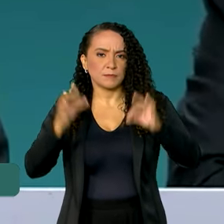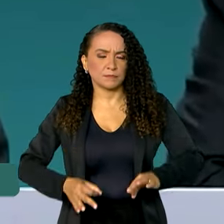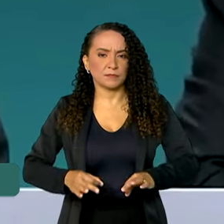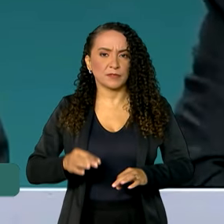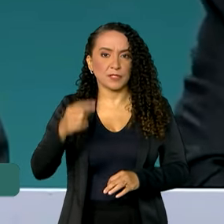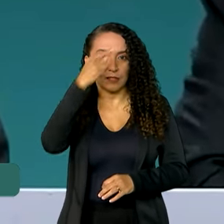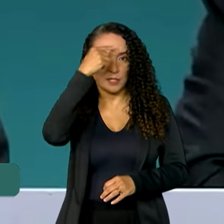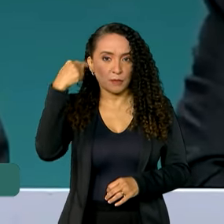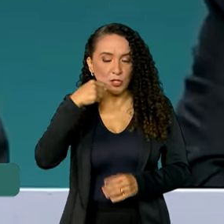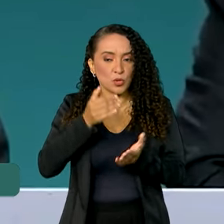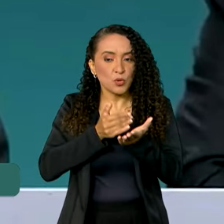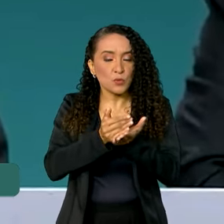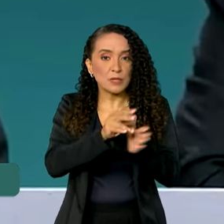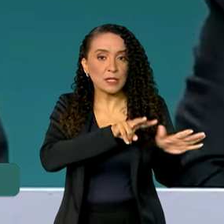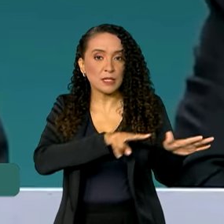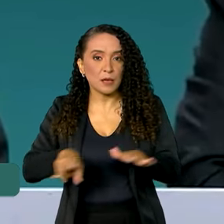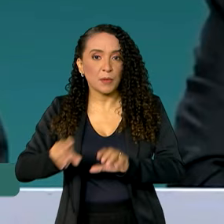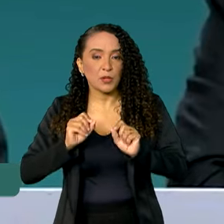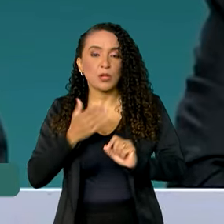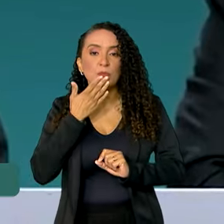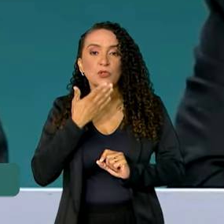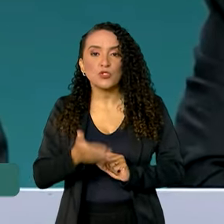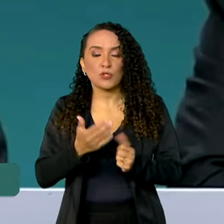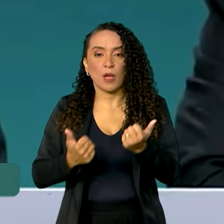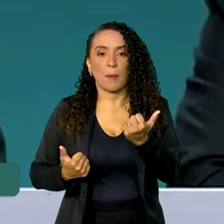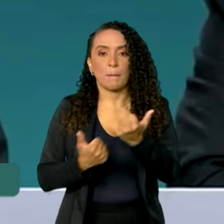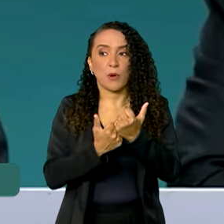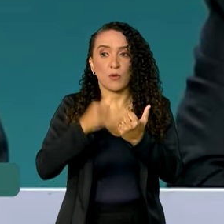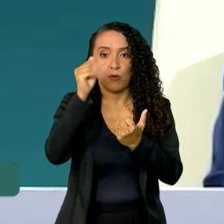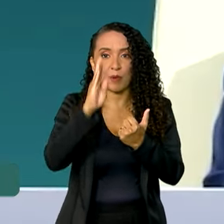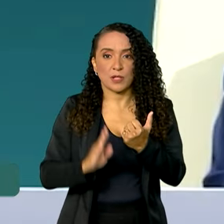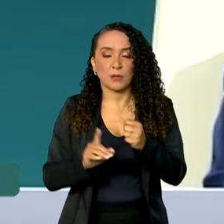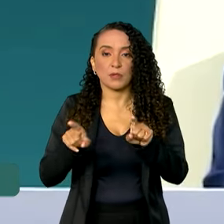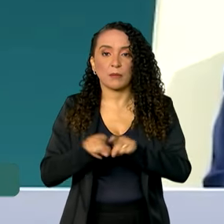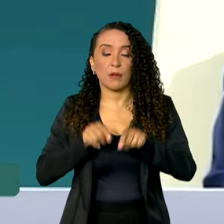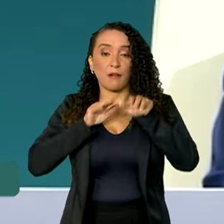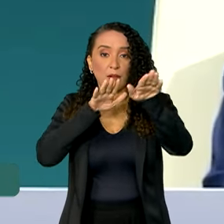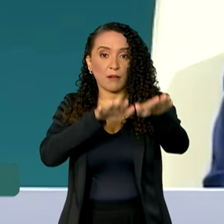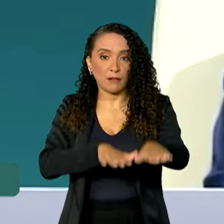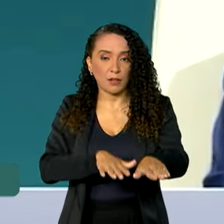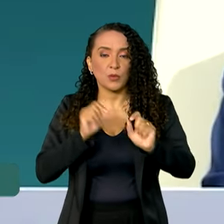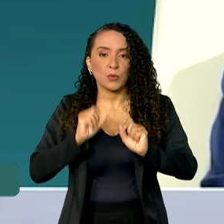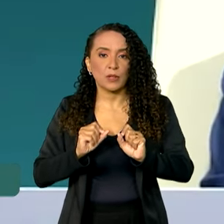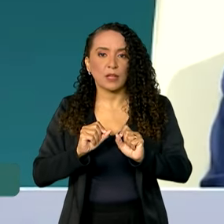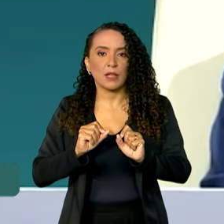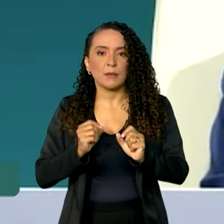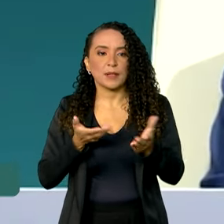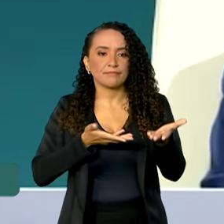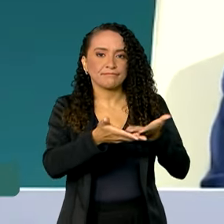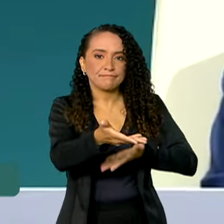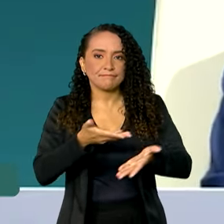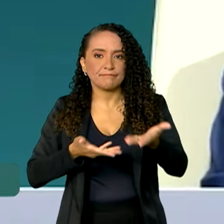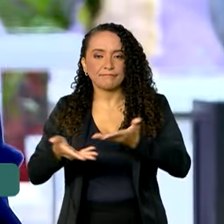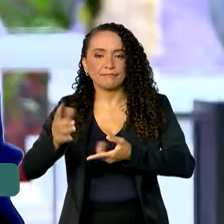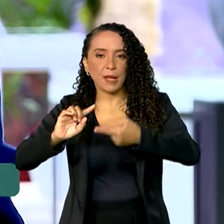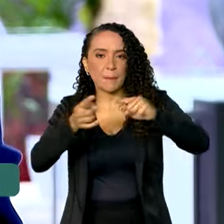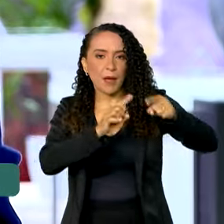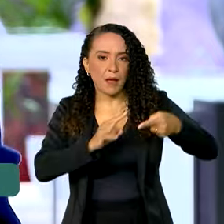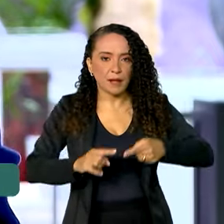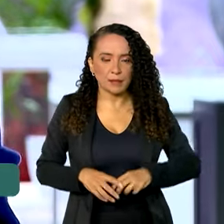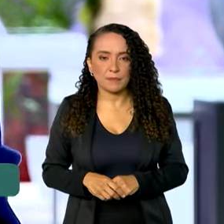Azerbaijão, no início da semana, um pedido de apoio ao Brasil e ao Reino Unido para mediar as discussões.